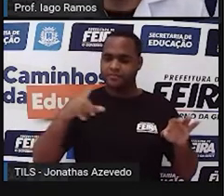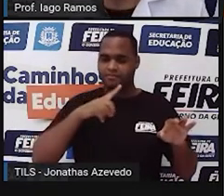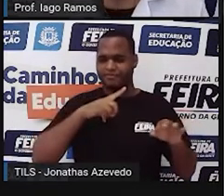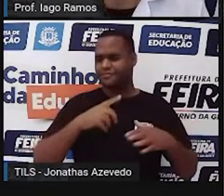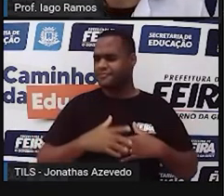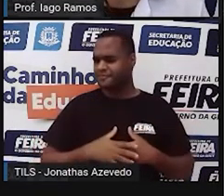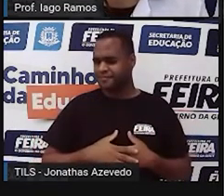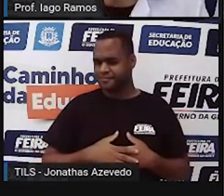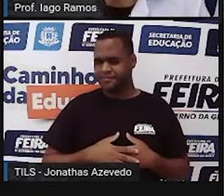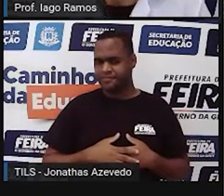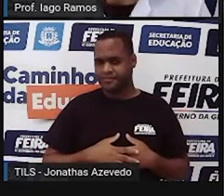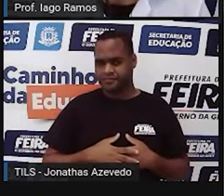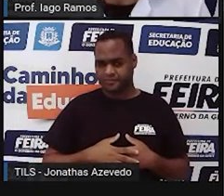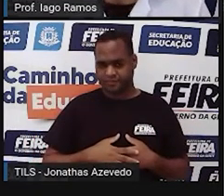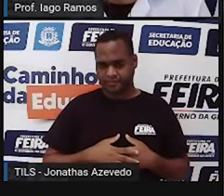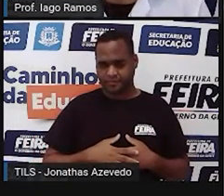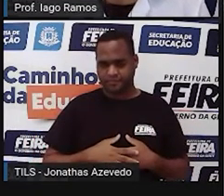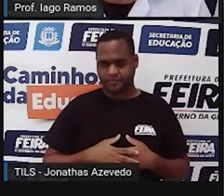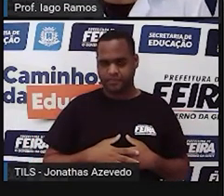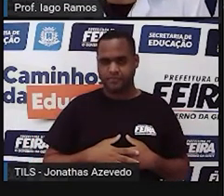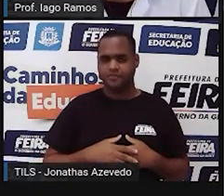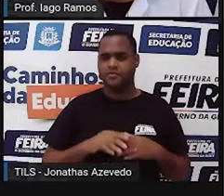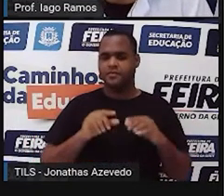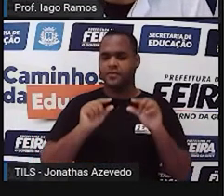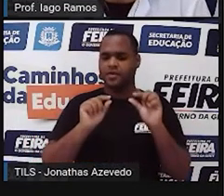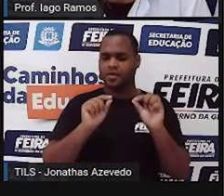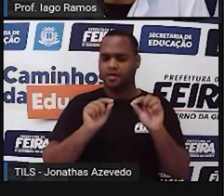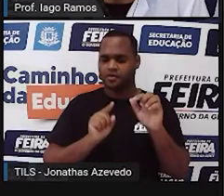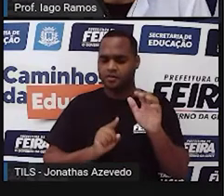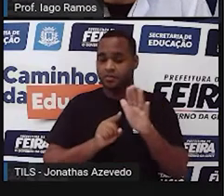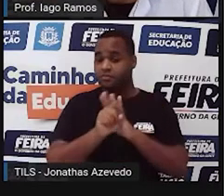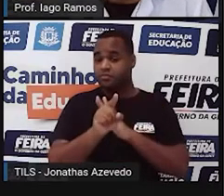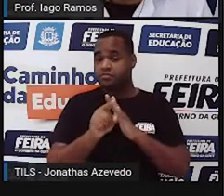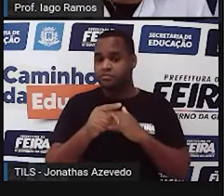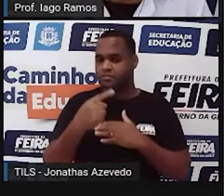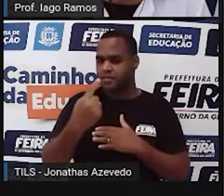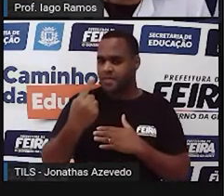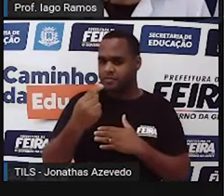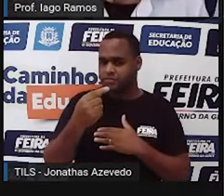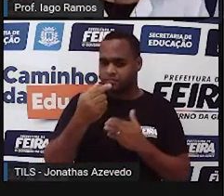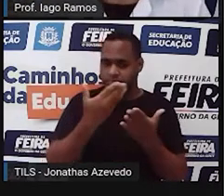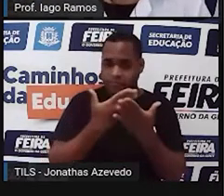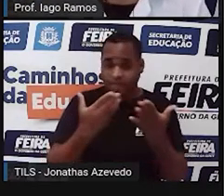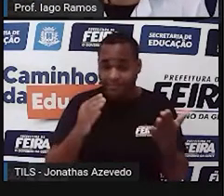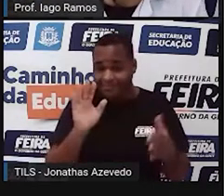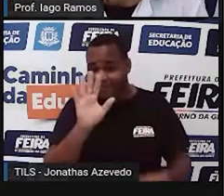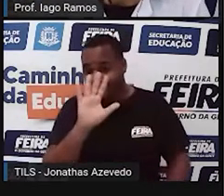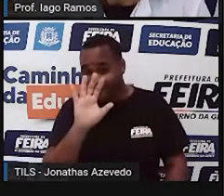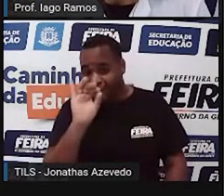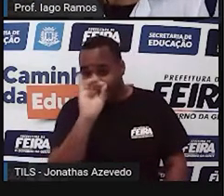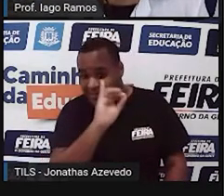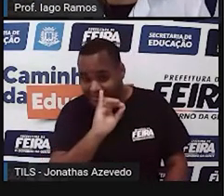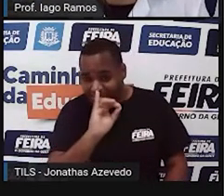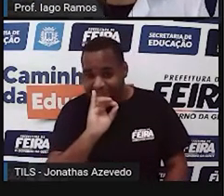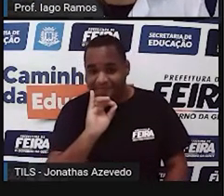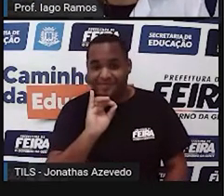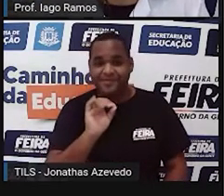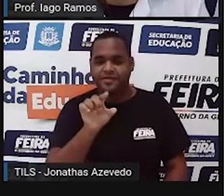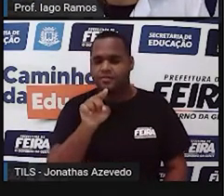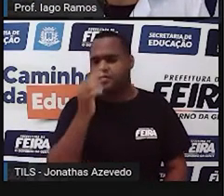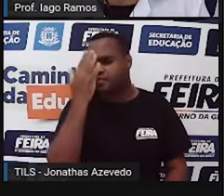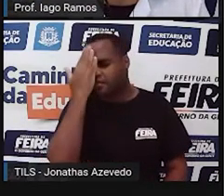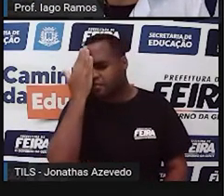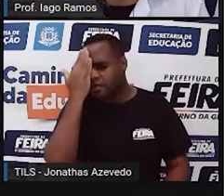Mas vamos lá, né? Eu queria te perguntar primeiro, né? Você aí, oi, o que você